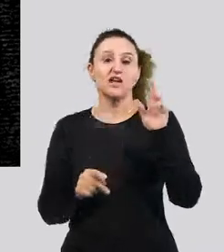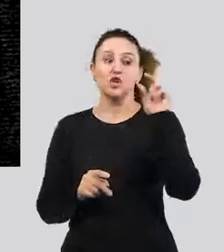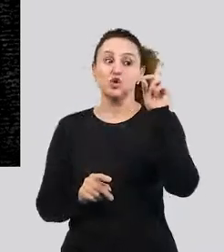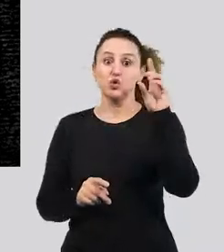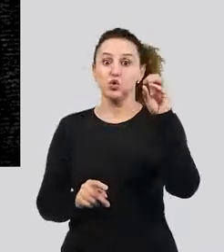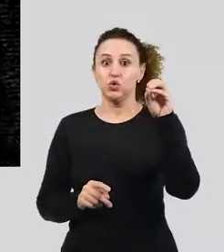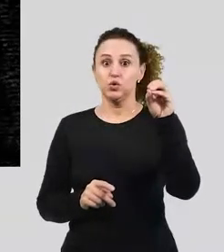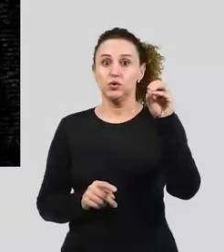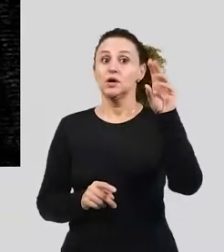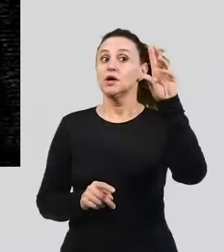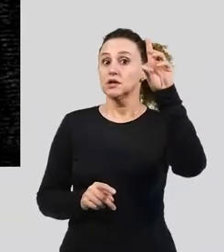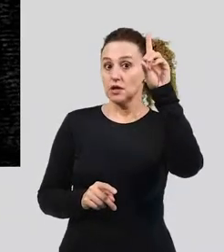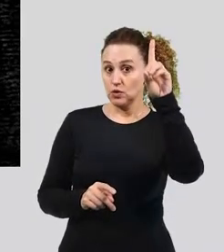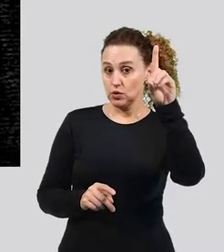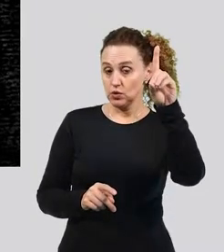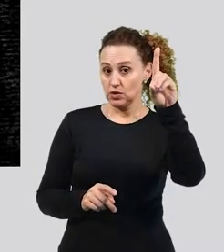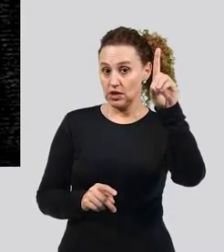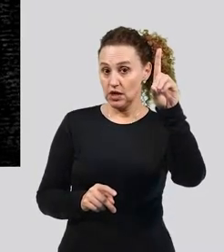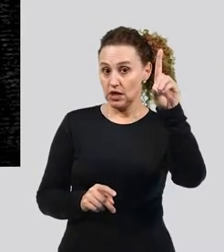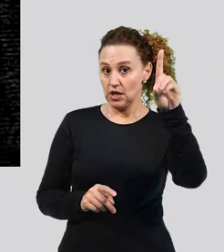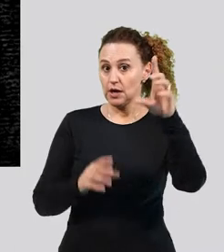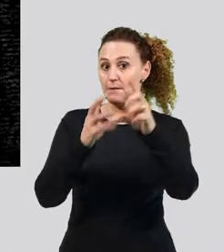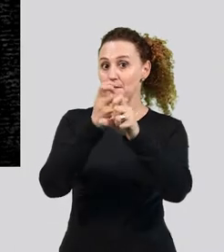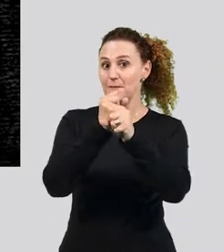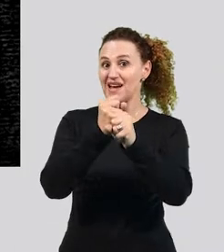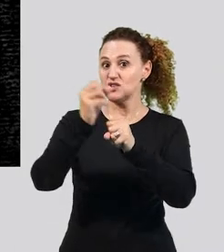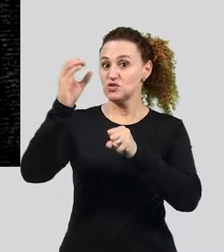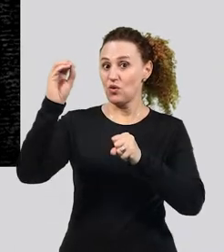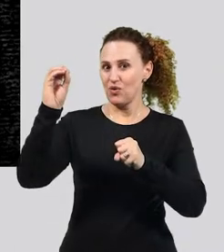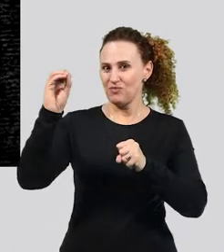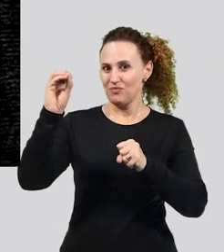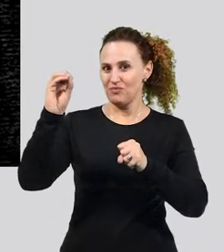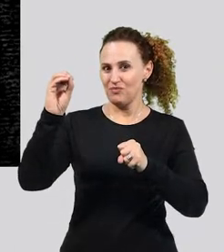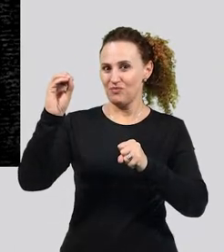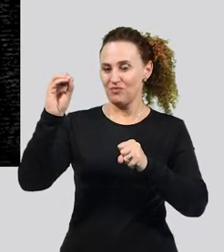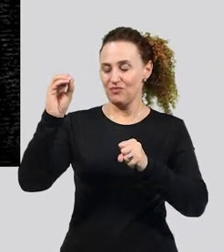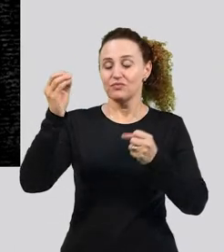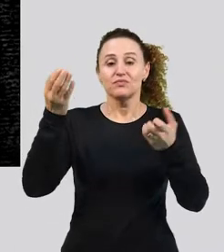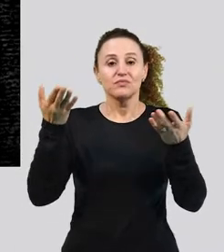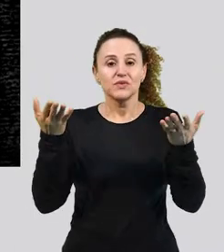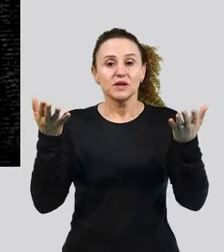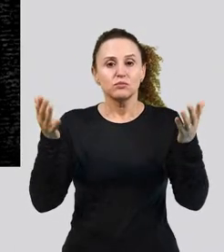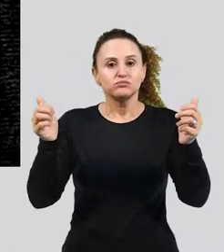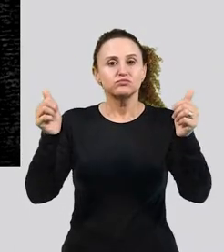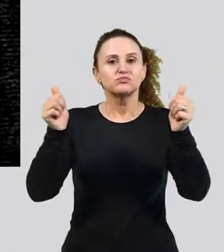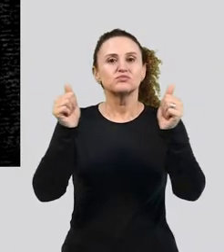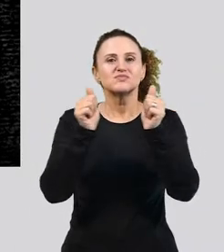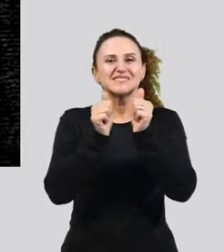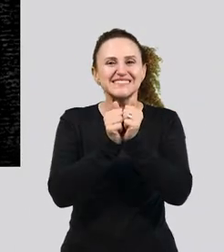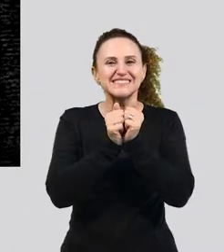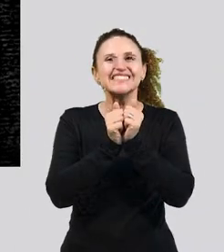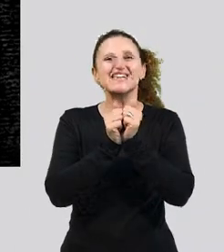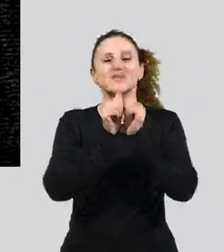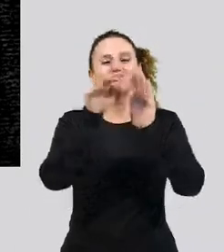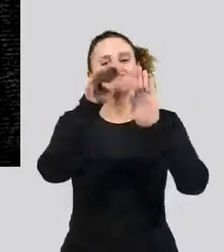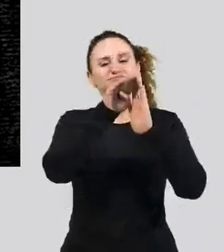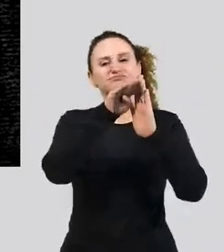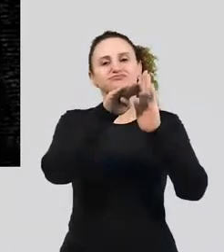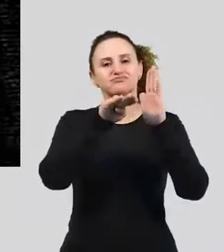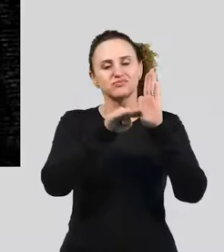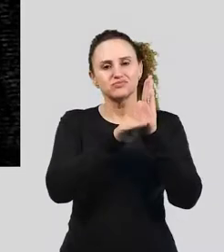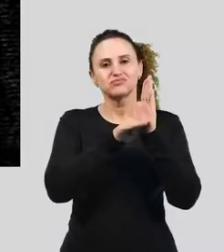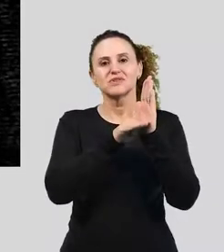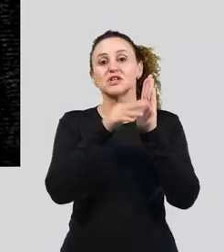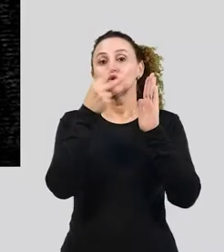O que a gente tem? O de mais o artigo o. Então, a gente tem uma contração de duas classes de